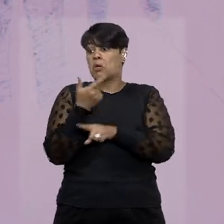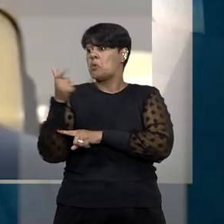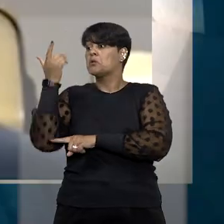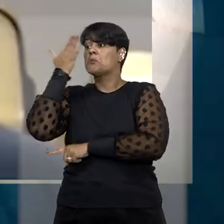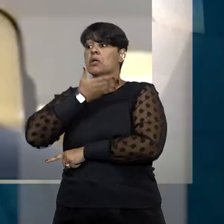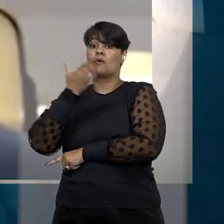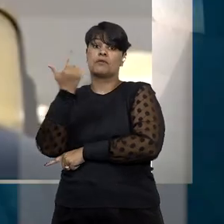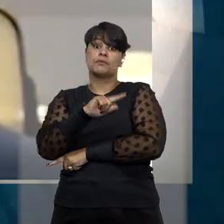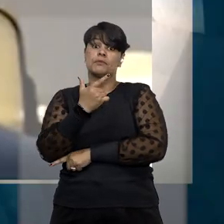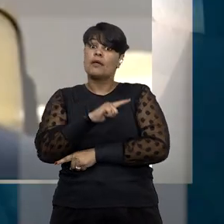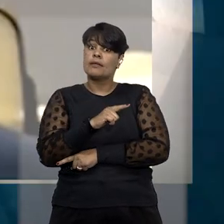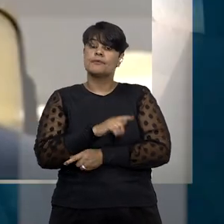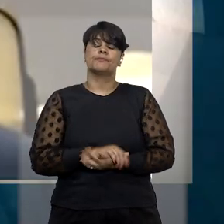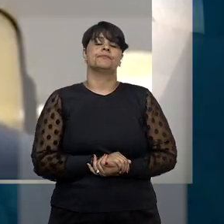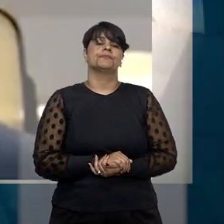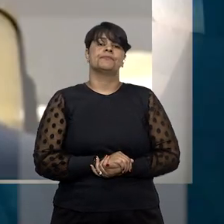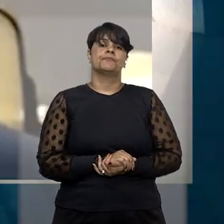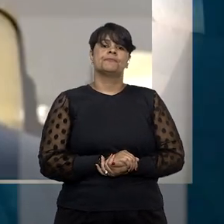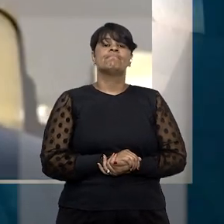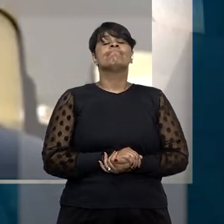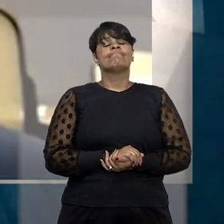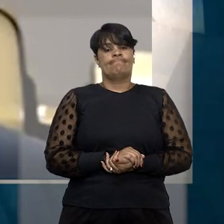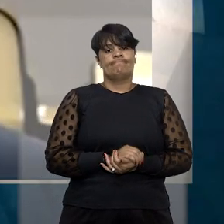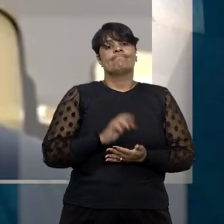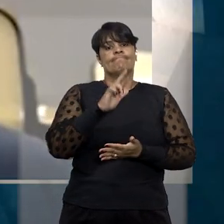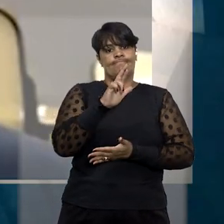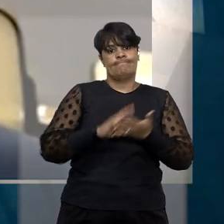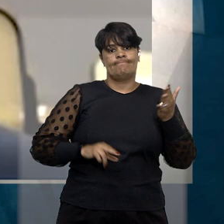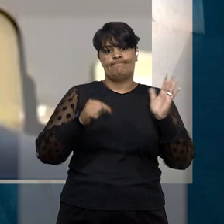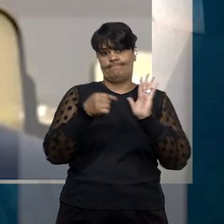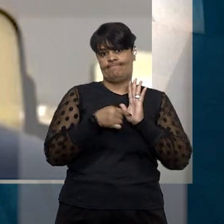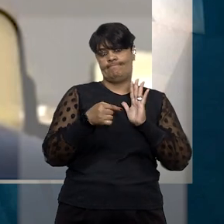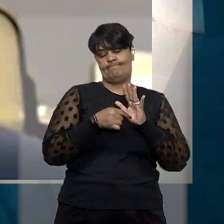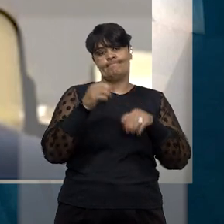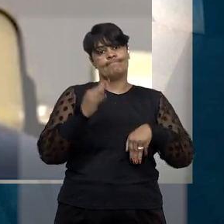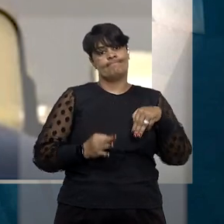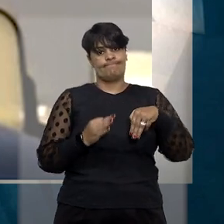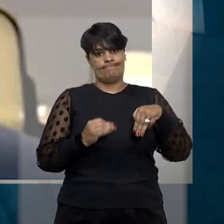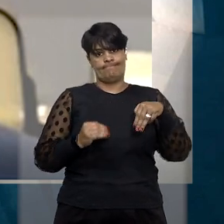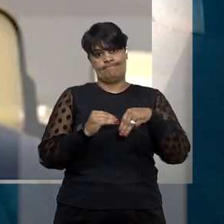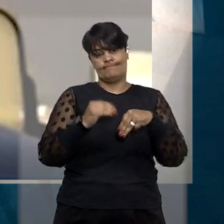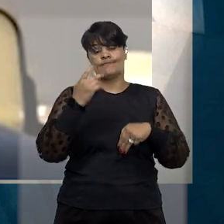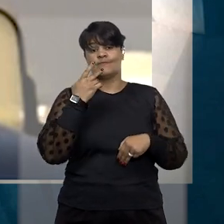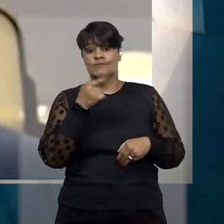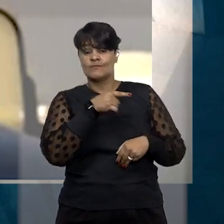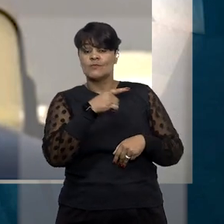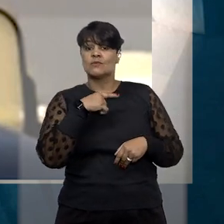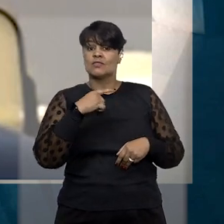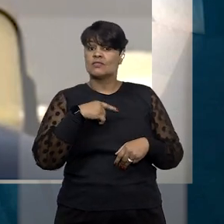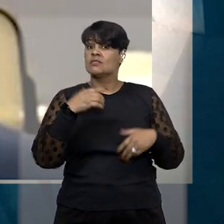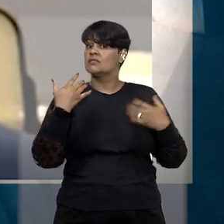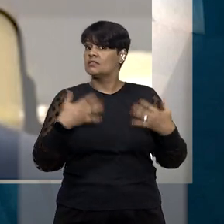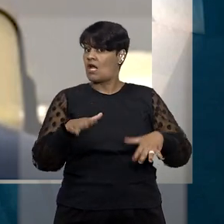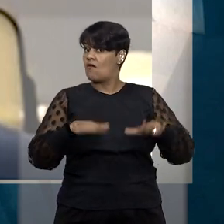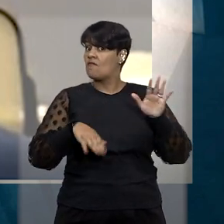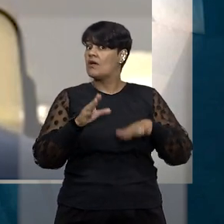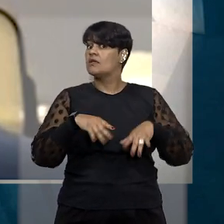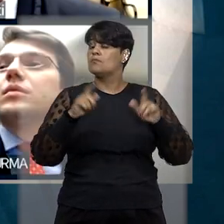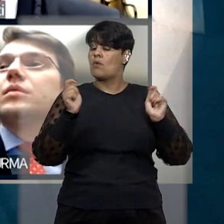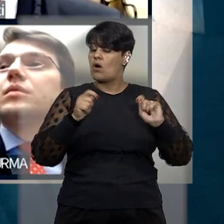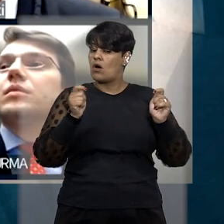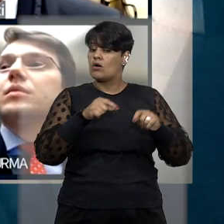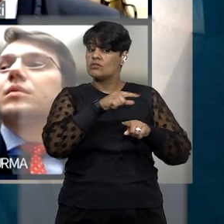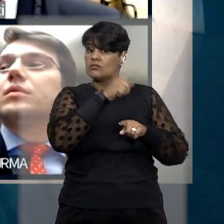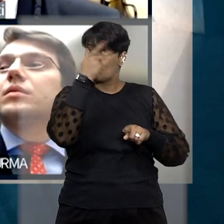condenação. O relator dos casos, ministro Rogério Schietti Cruz, destacou que há o risco de falsas memórias por parte da